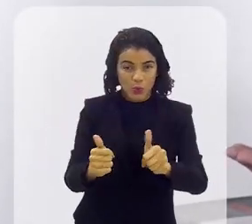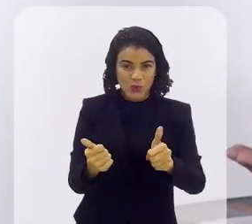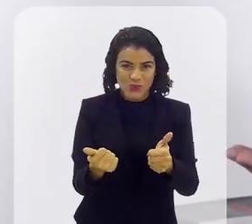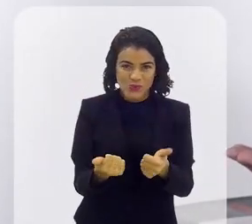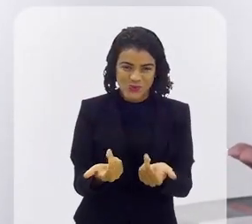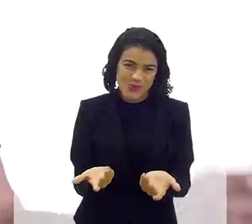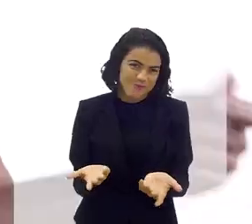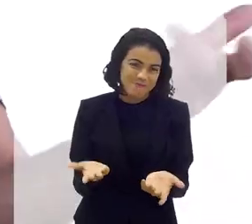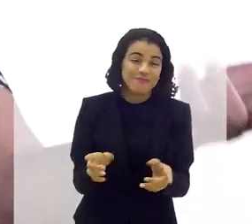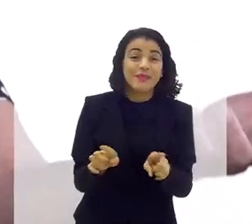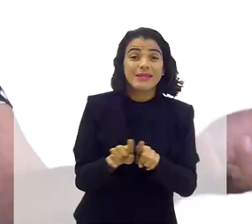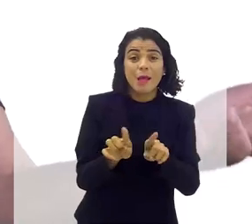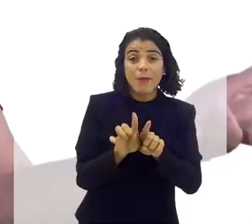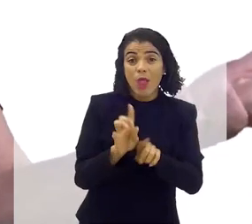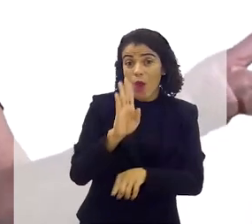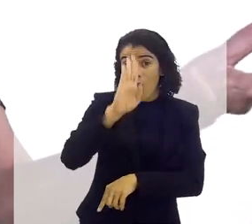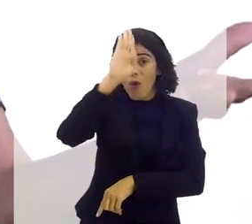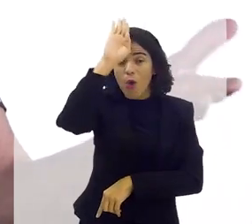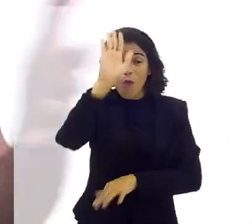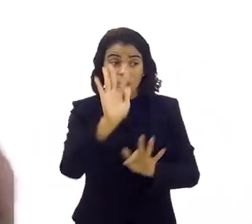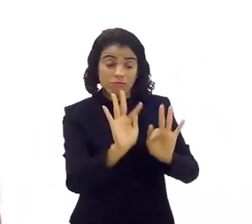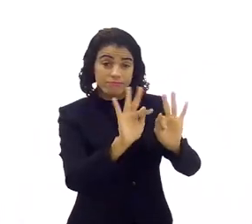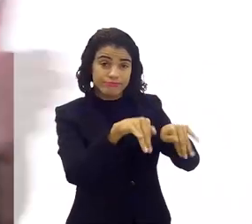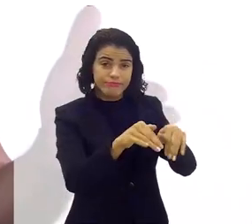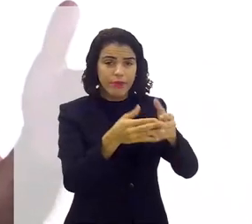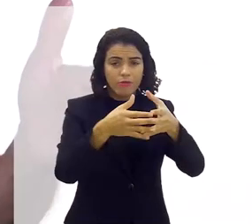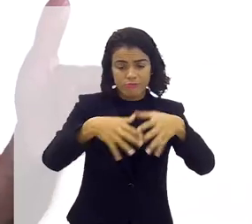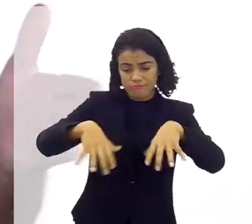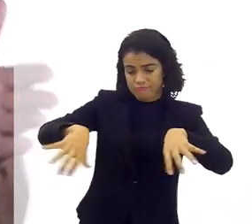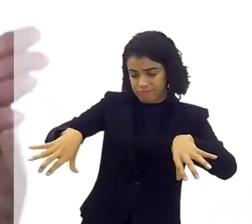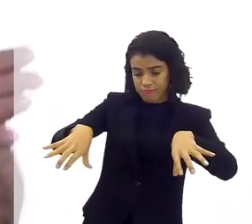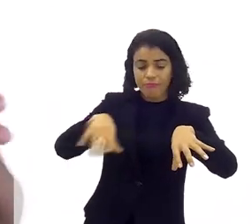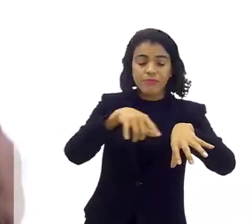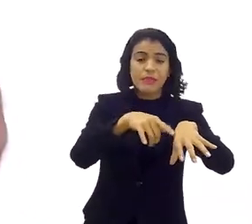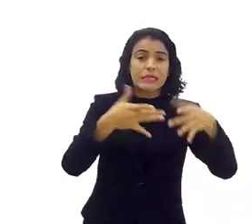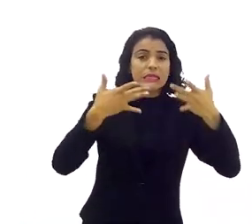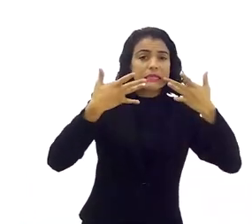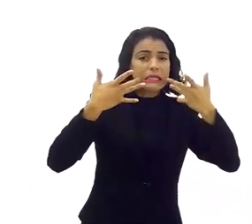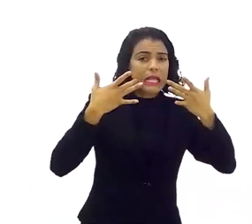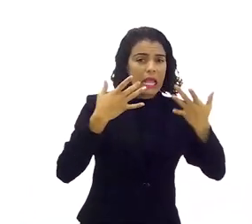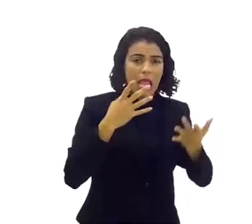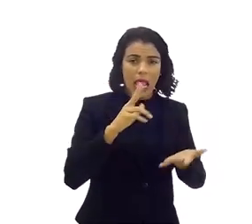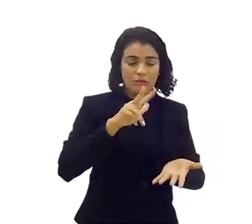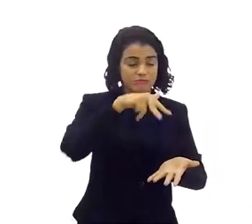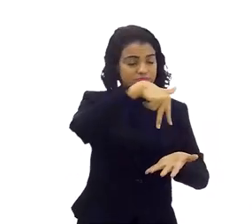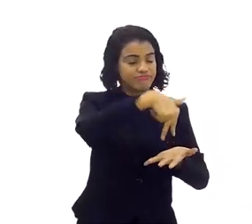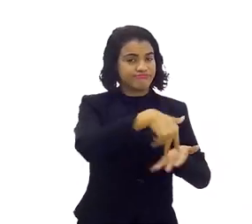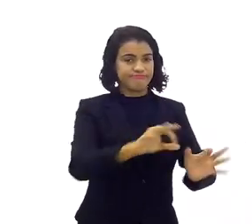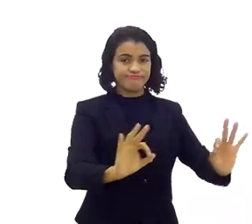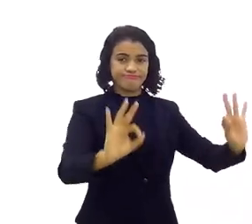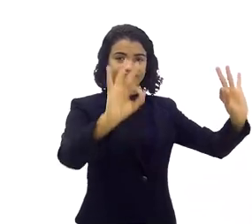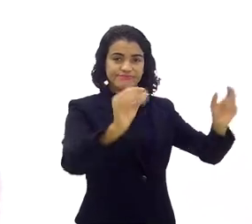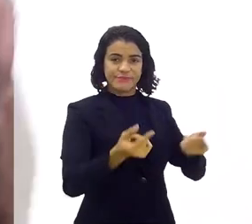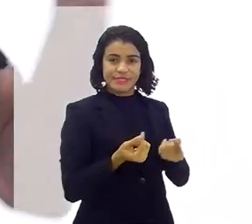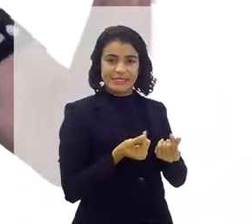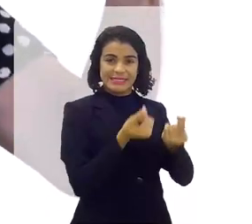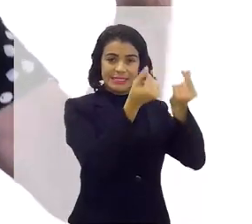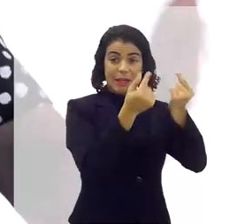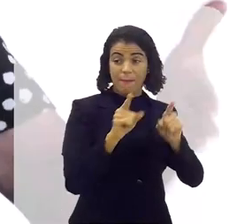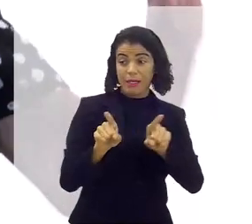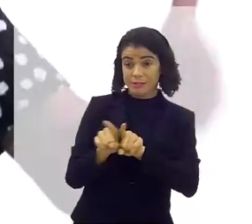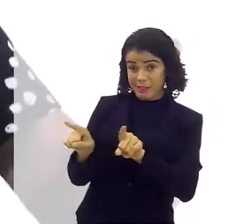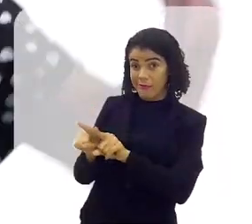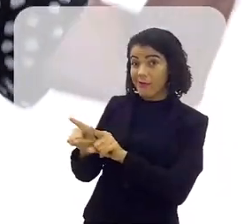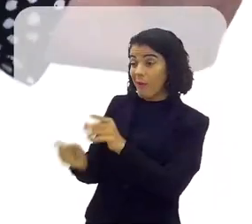e logo após Roma você viu que ele se dividiu continuou o teatro lá para as classes da elite mas